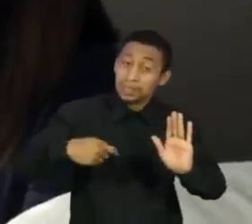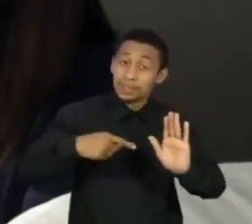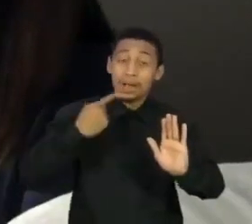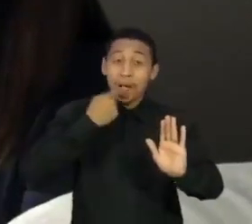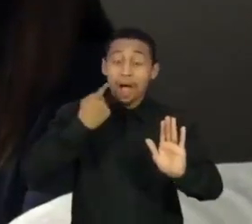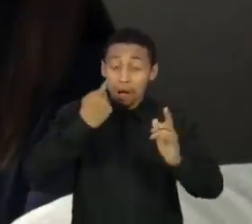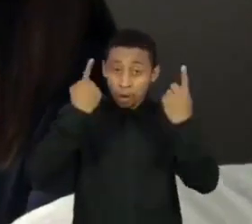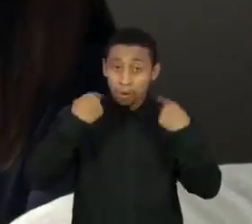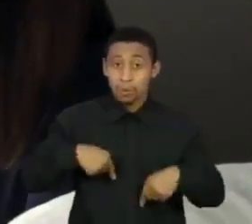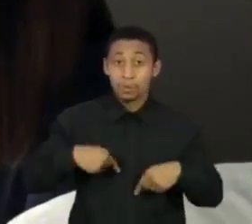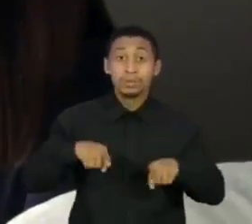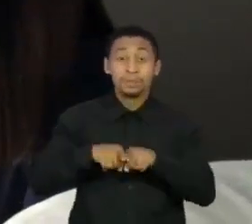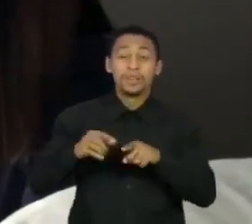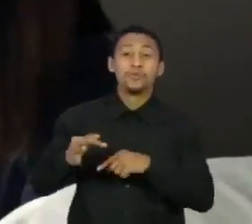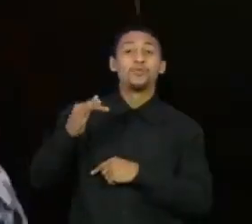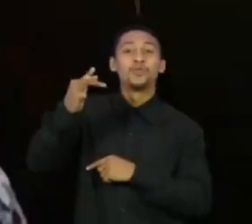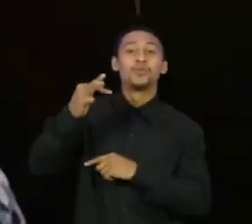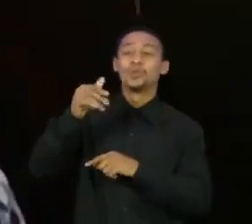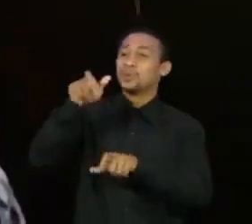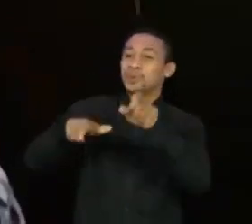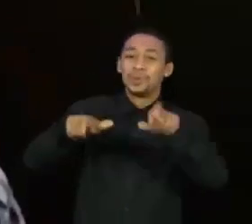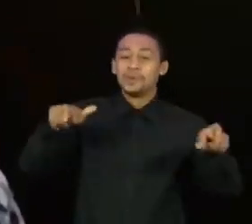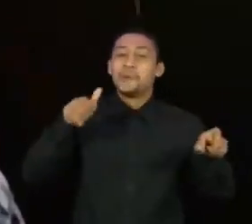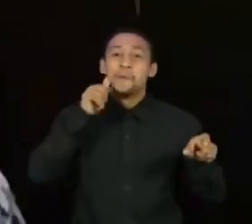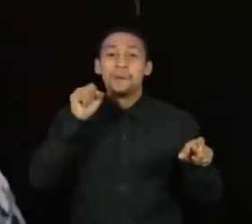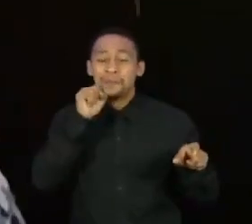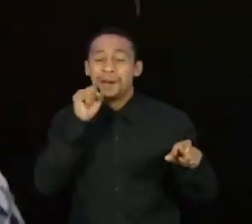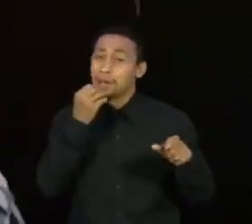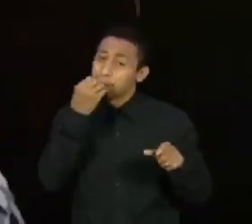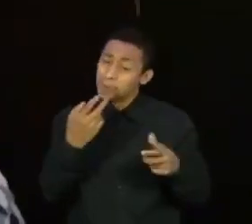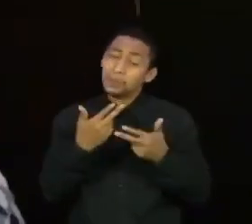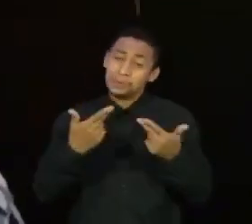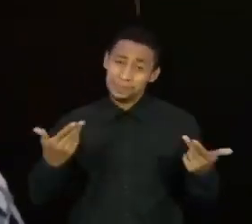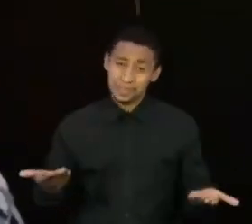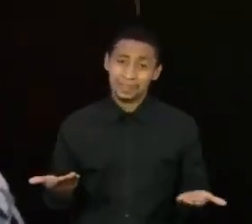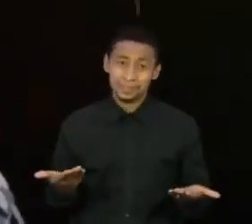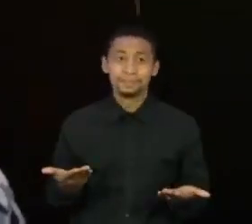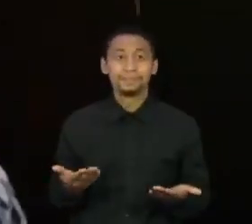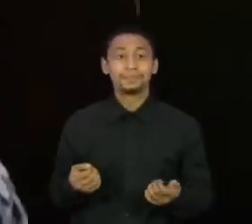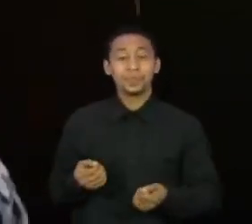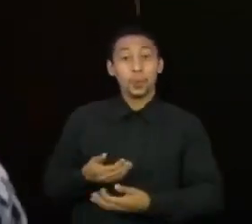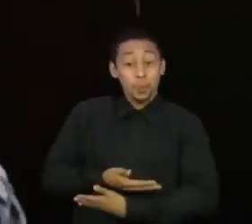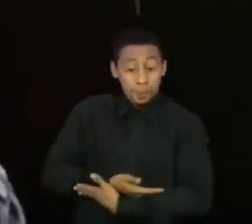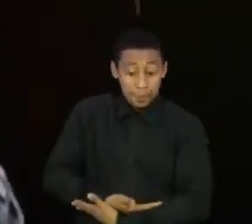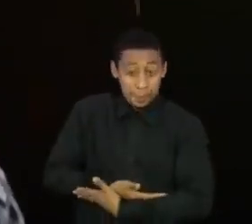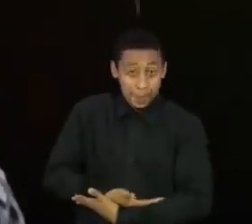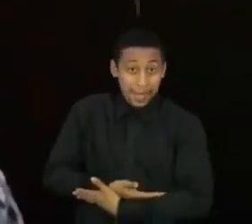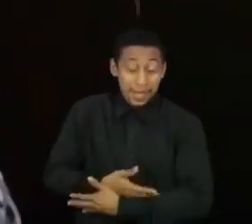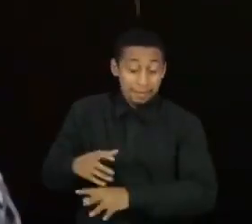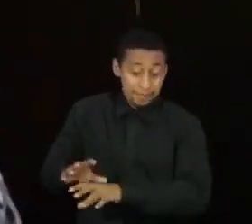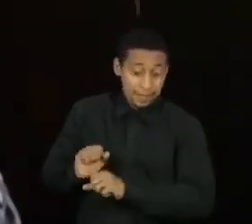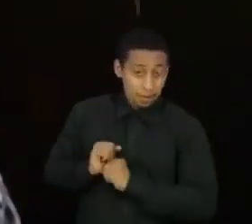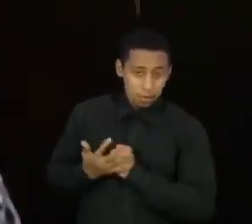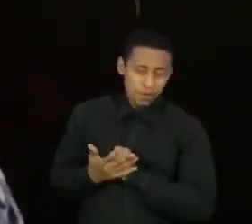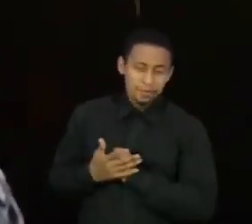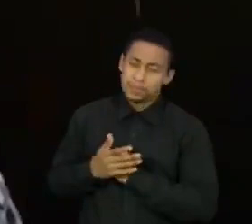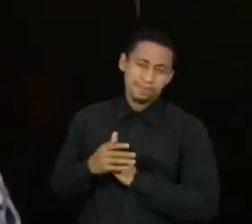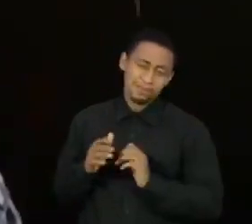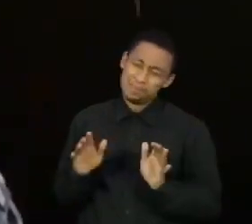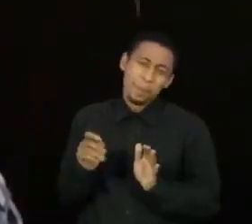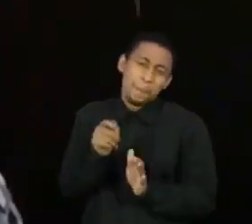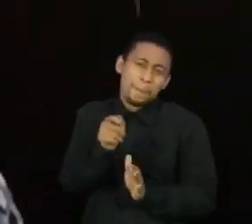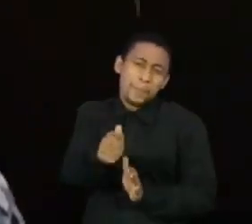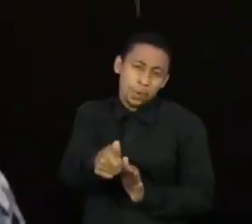notícias boas para as futuras mamães. O risco de transmissão para o bebê é baixo, pode ocorrer, mas